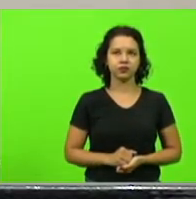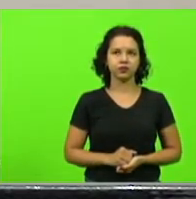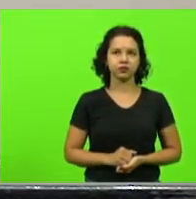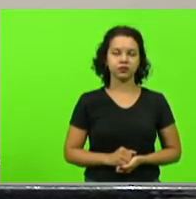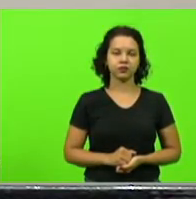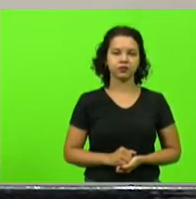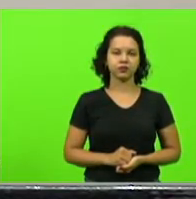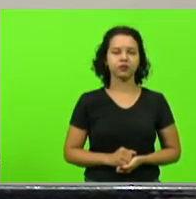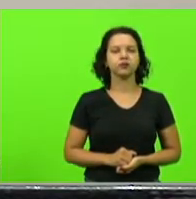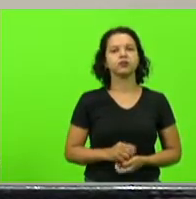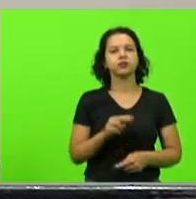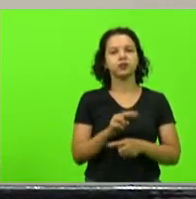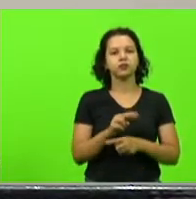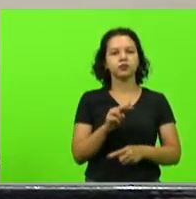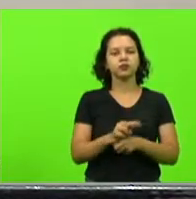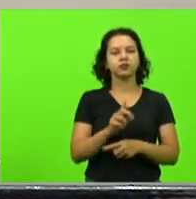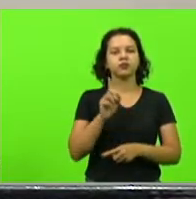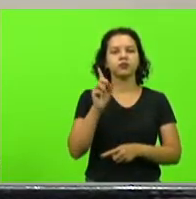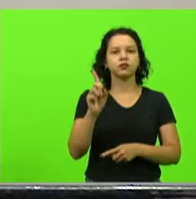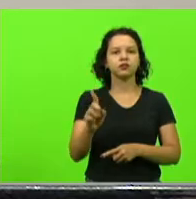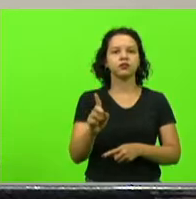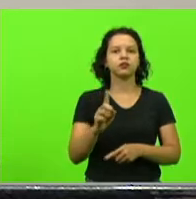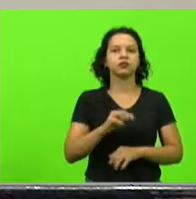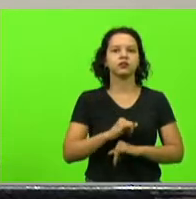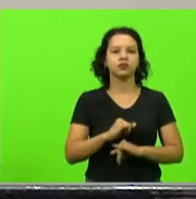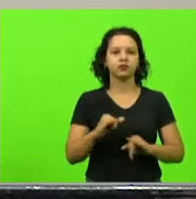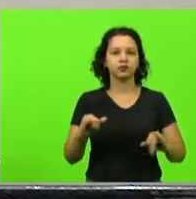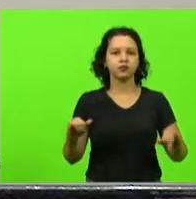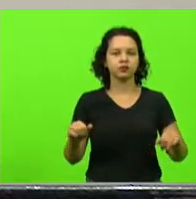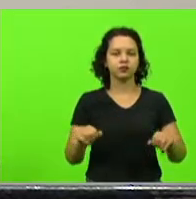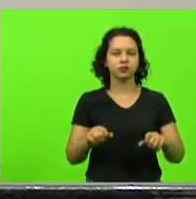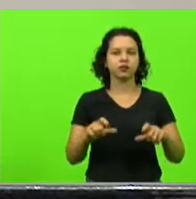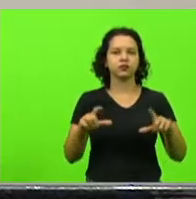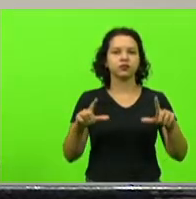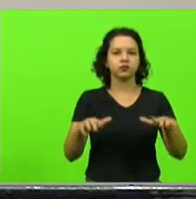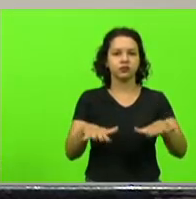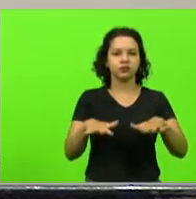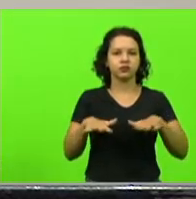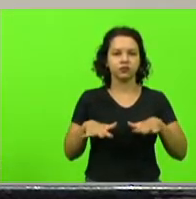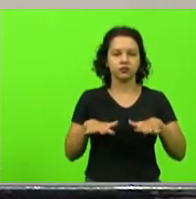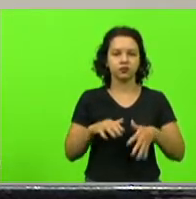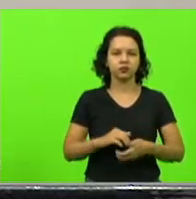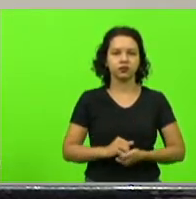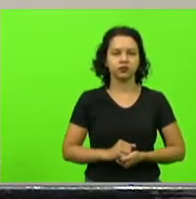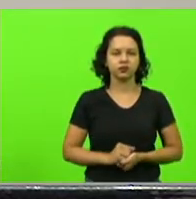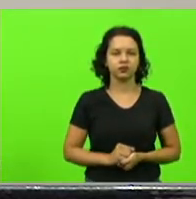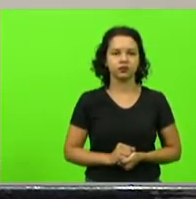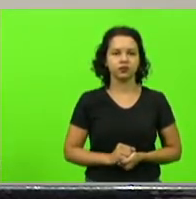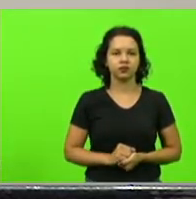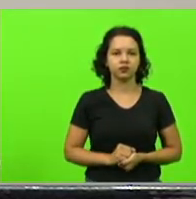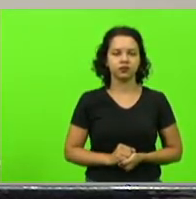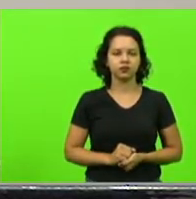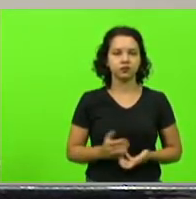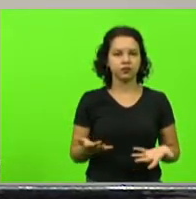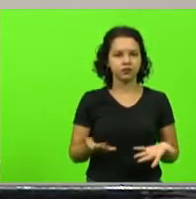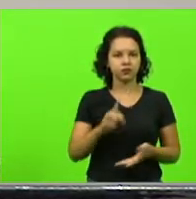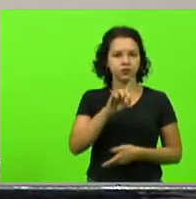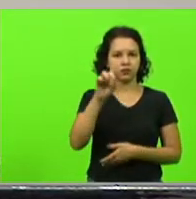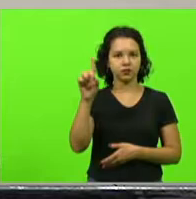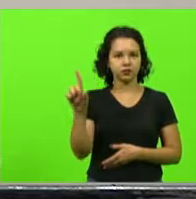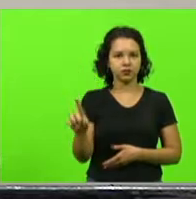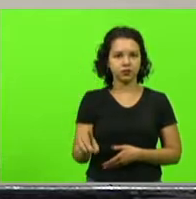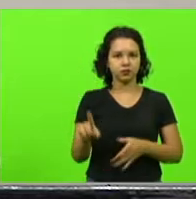sob a proteção de Deus, declaro aberta a presente sessão. Nesse dia especial